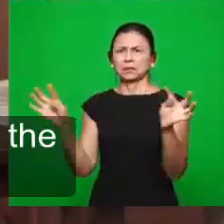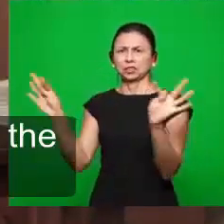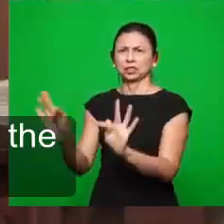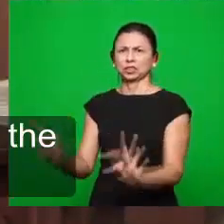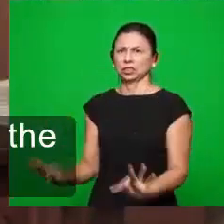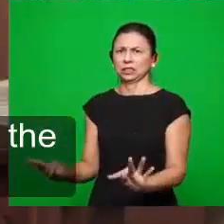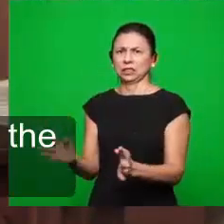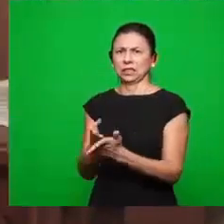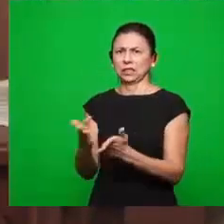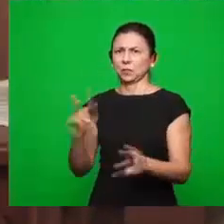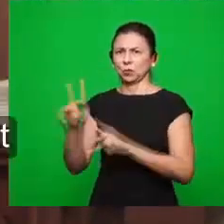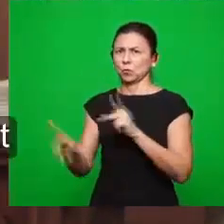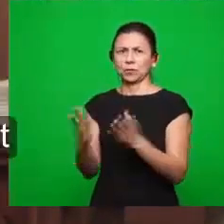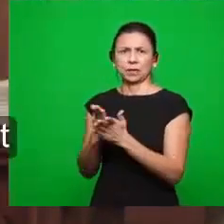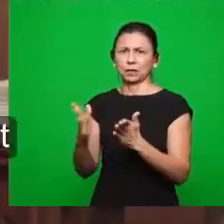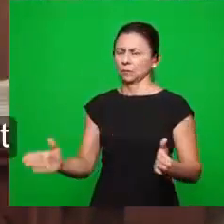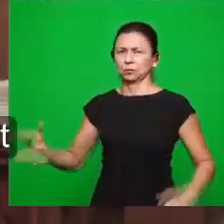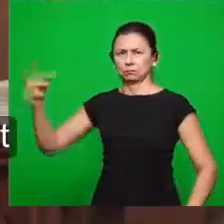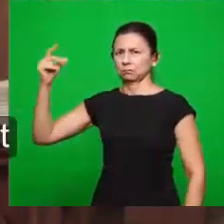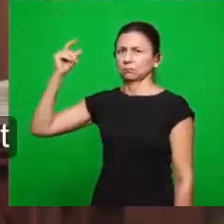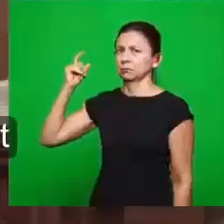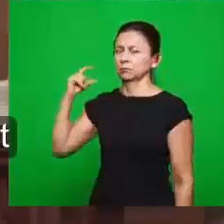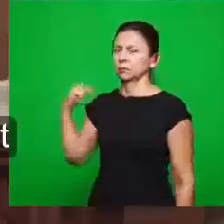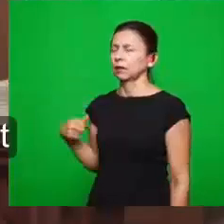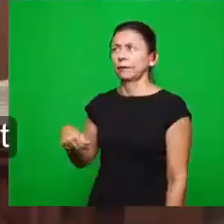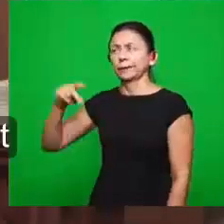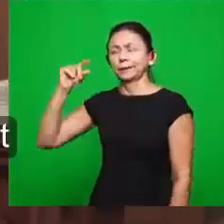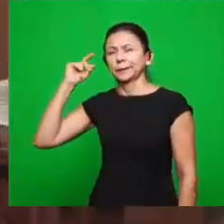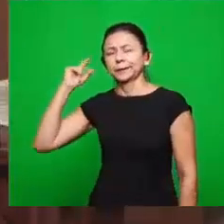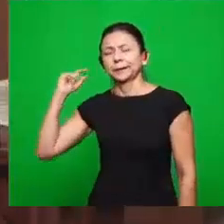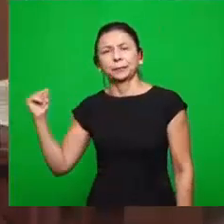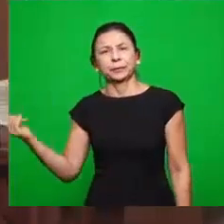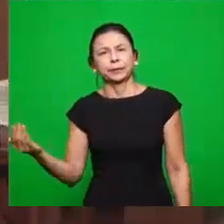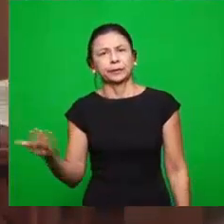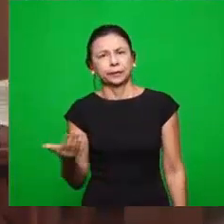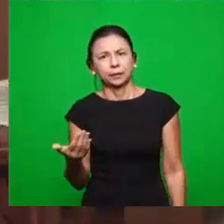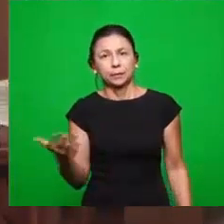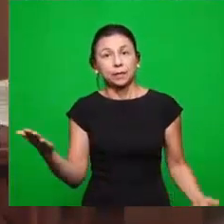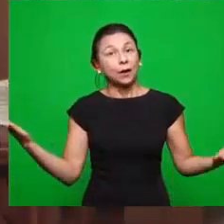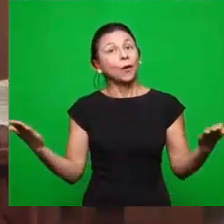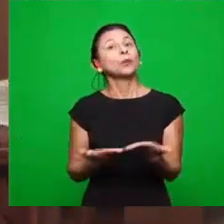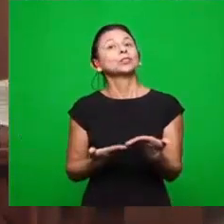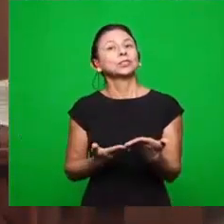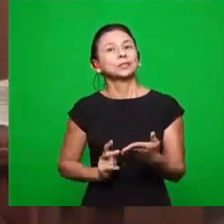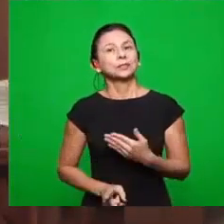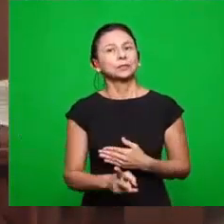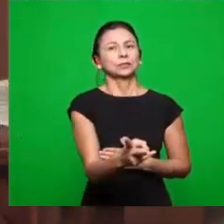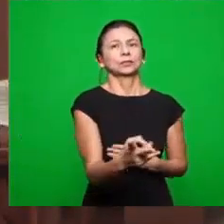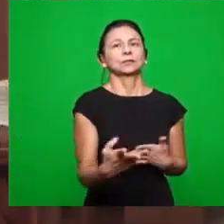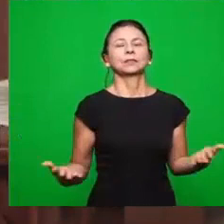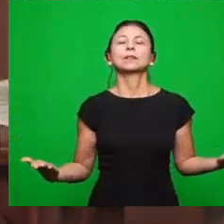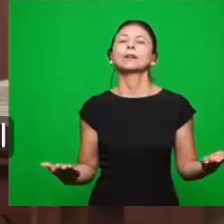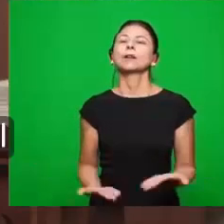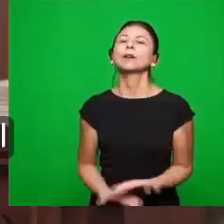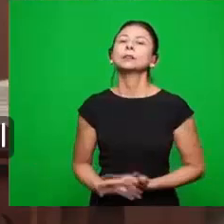já passou, a igreja já passou o tempo, praticamente naquela época passou, mas o que ficou está aqui. Está aqui no nosso meio.